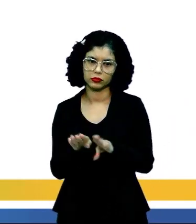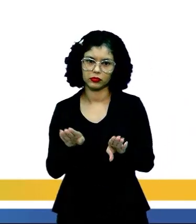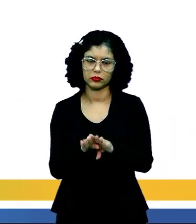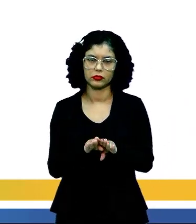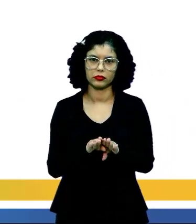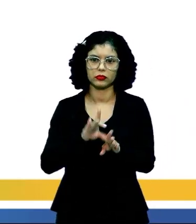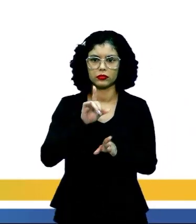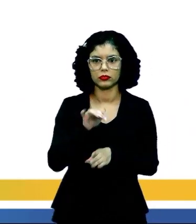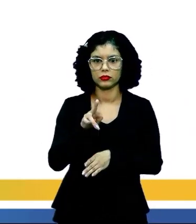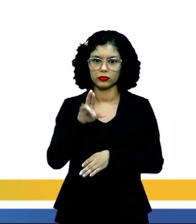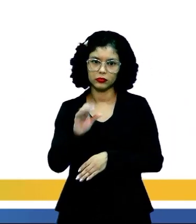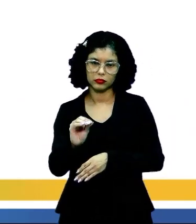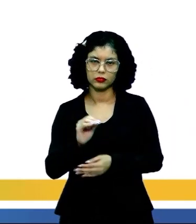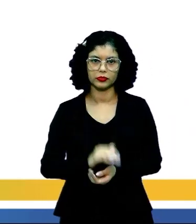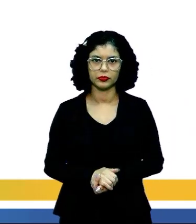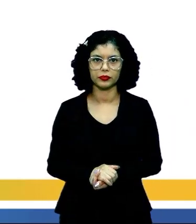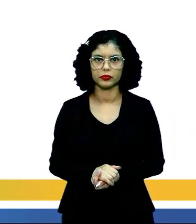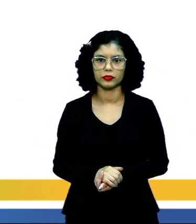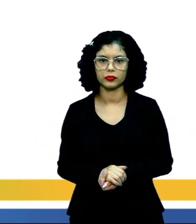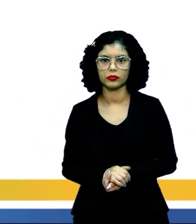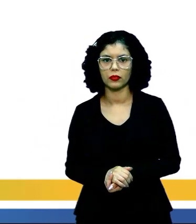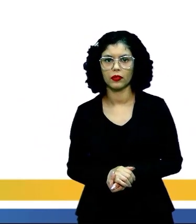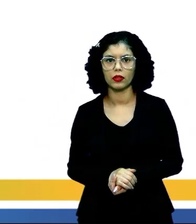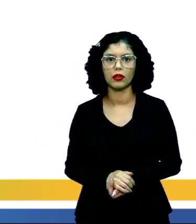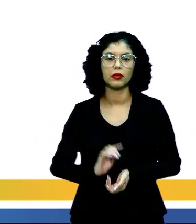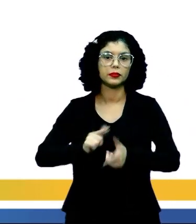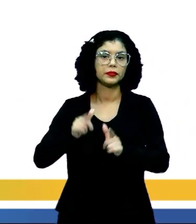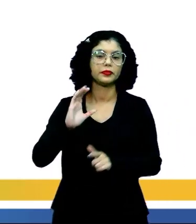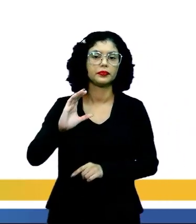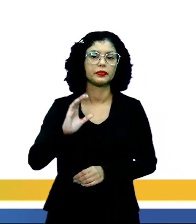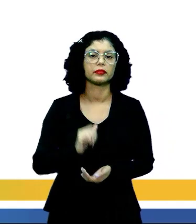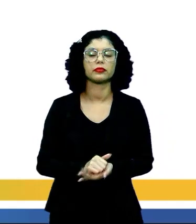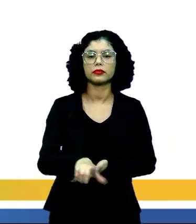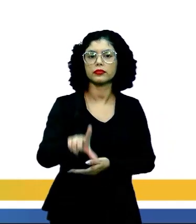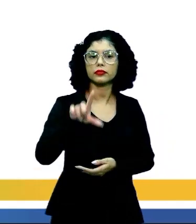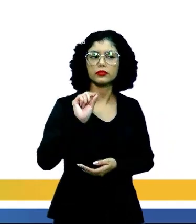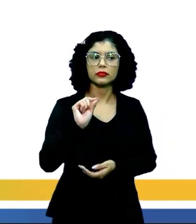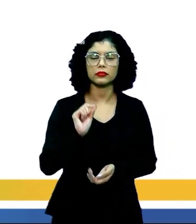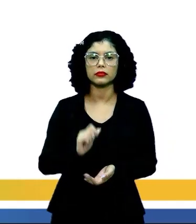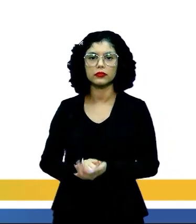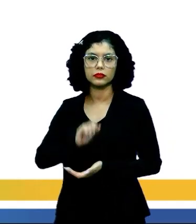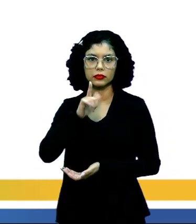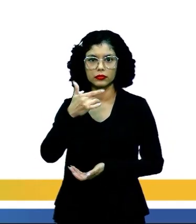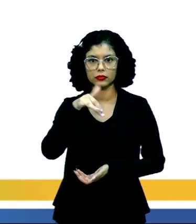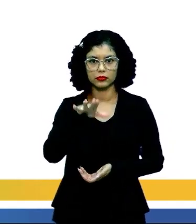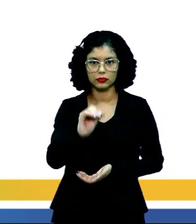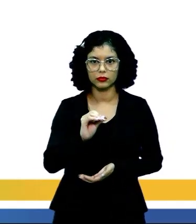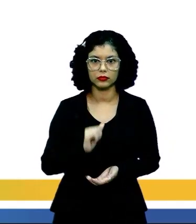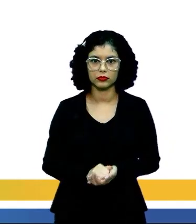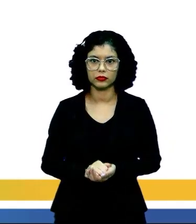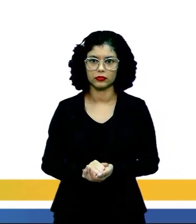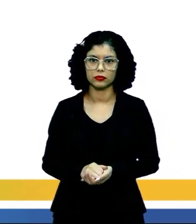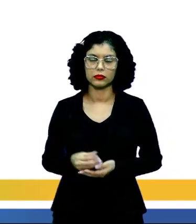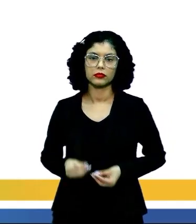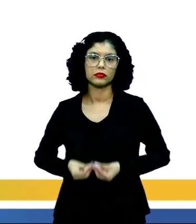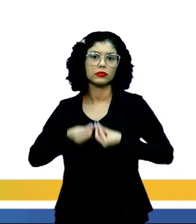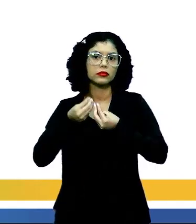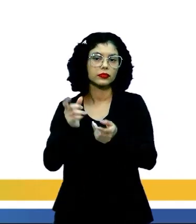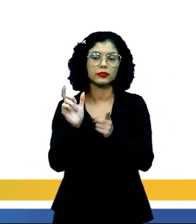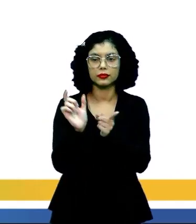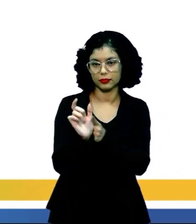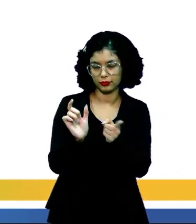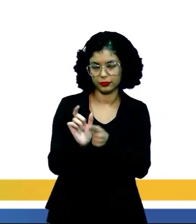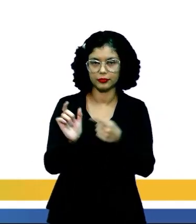influência dos signos do zodíaco. Letra C. A seleção lexical das